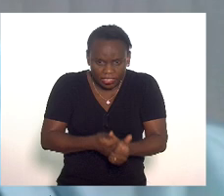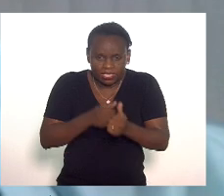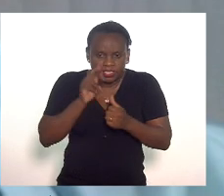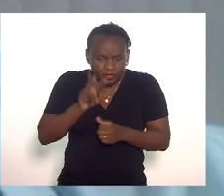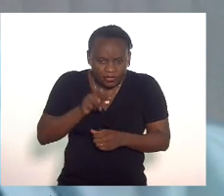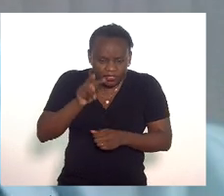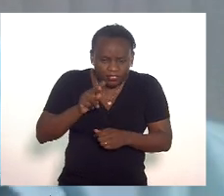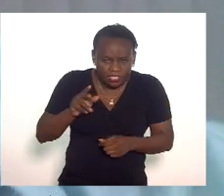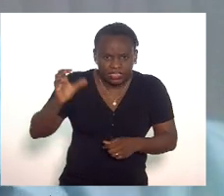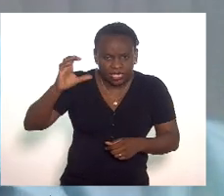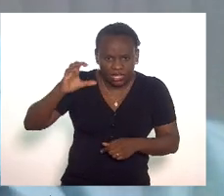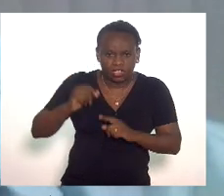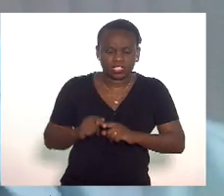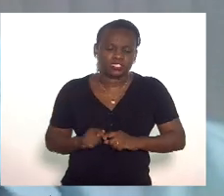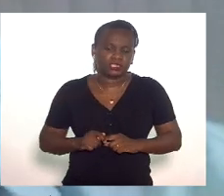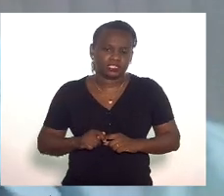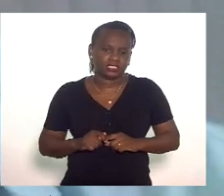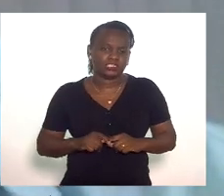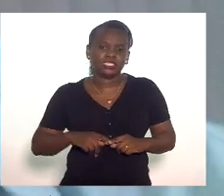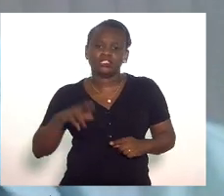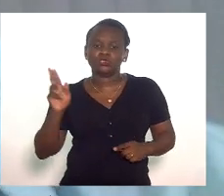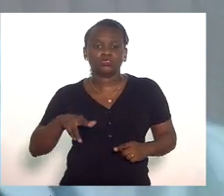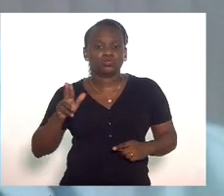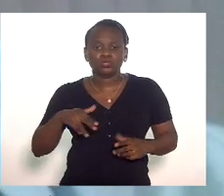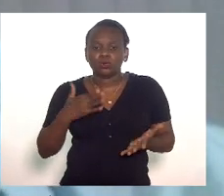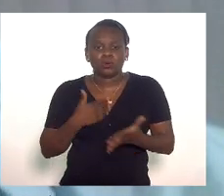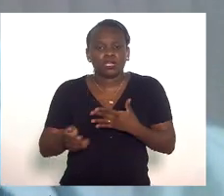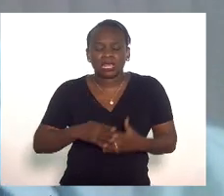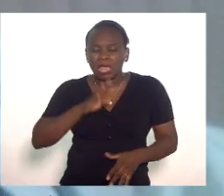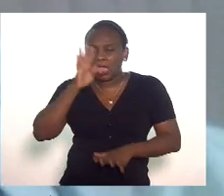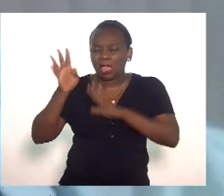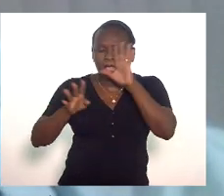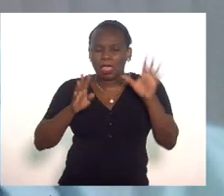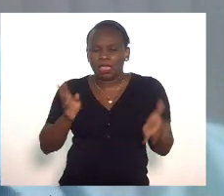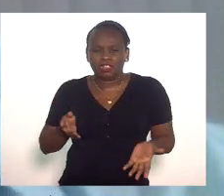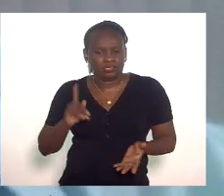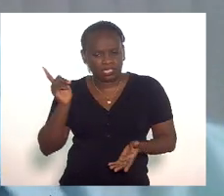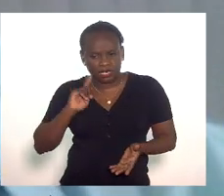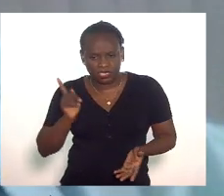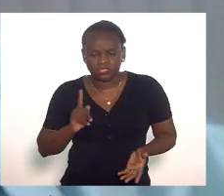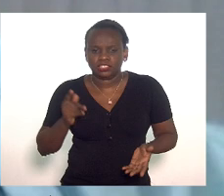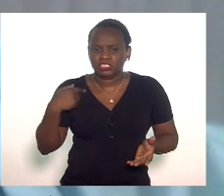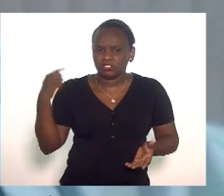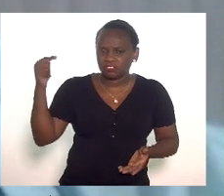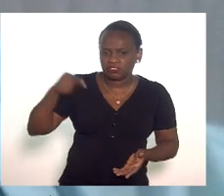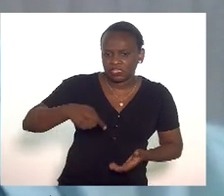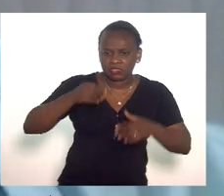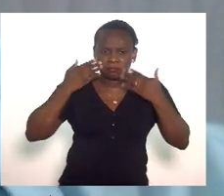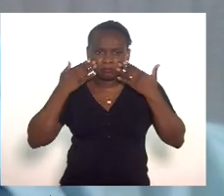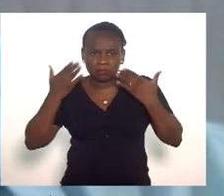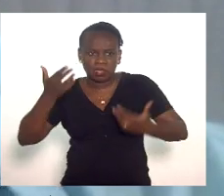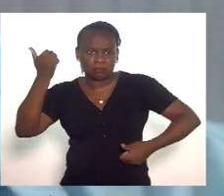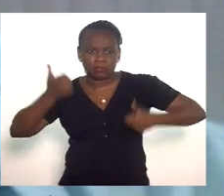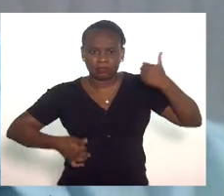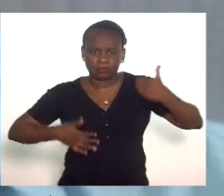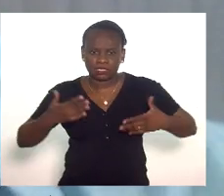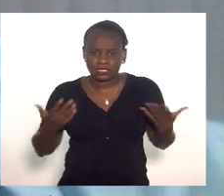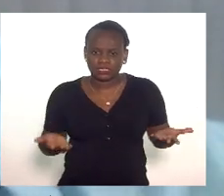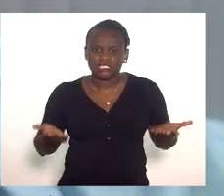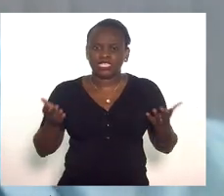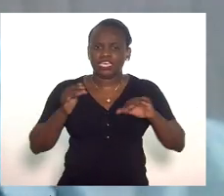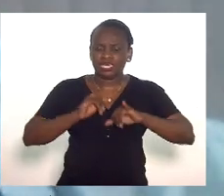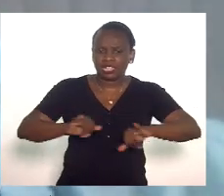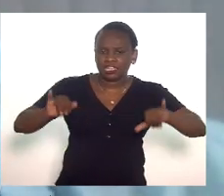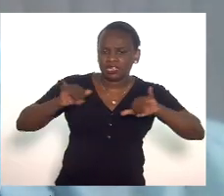jamais cometeria qualquer responsabilidade de vir a público pregar